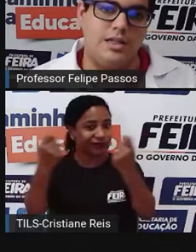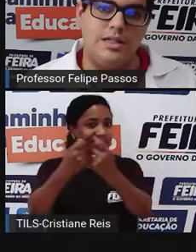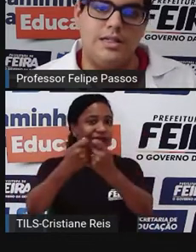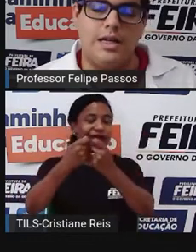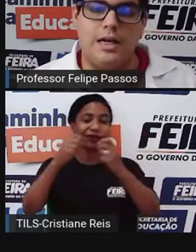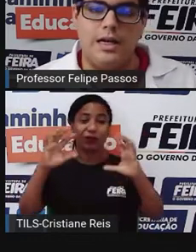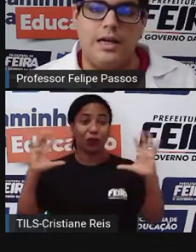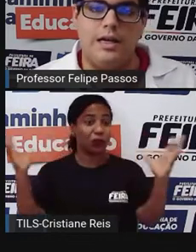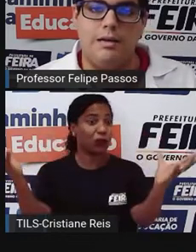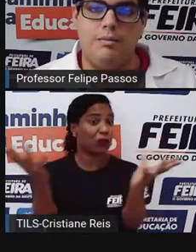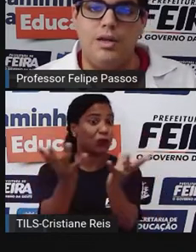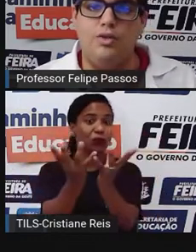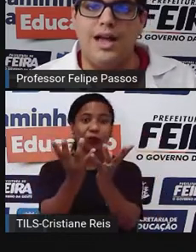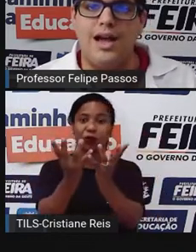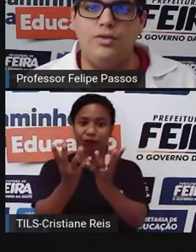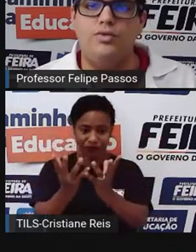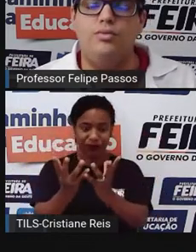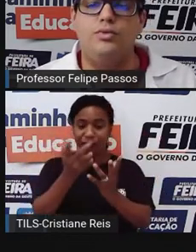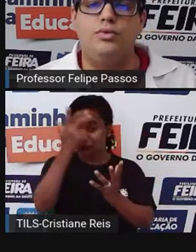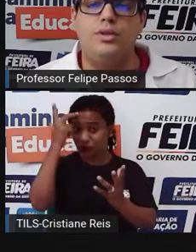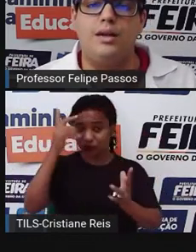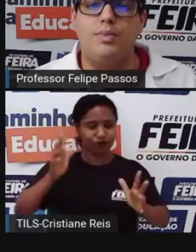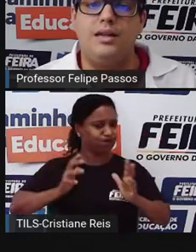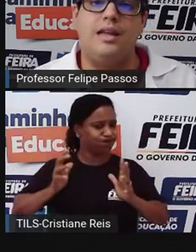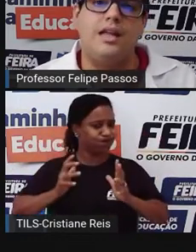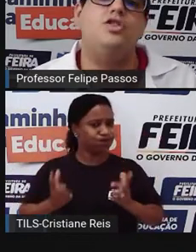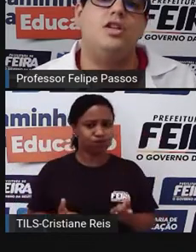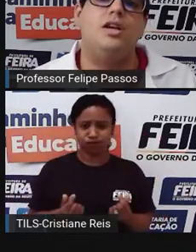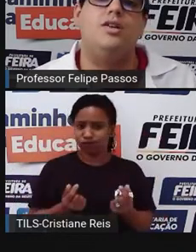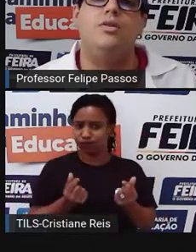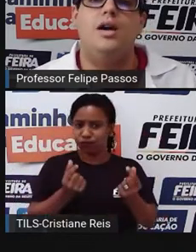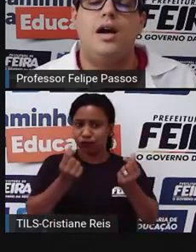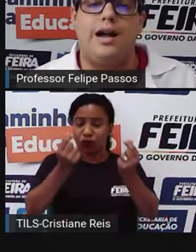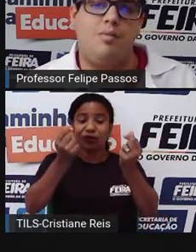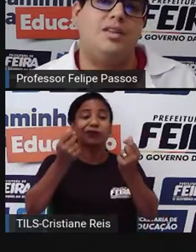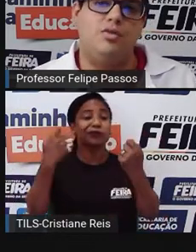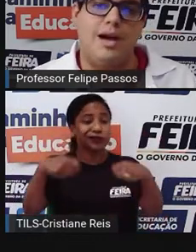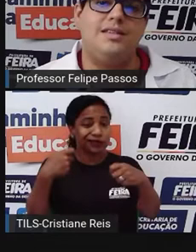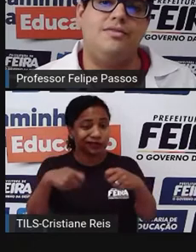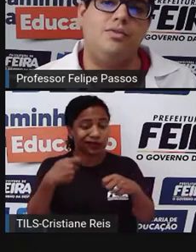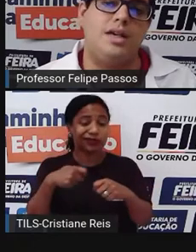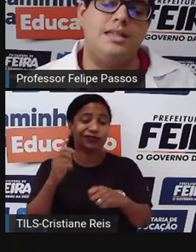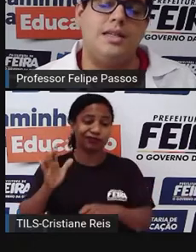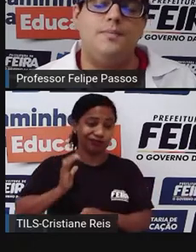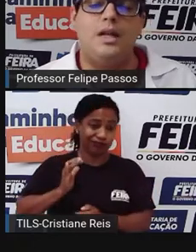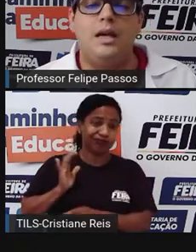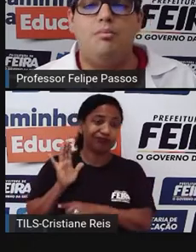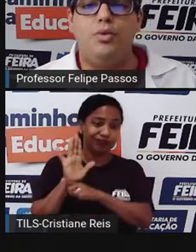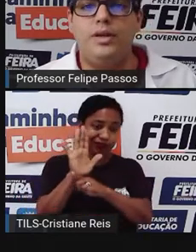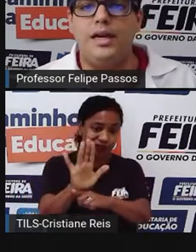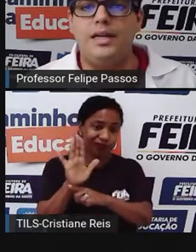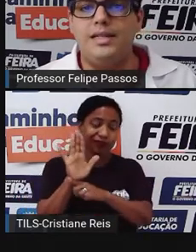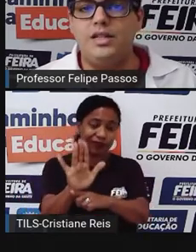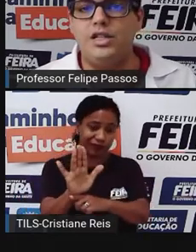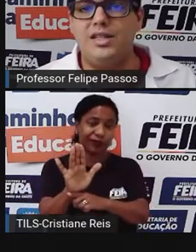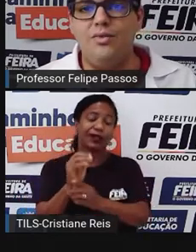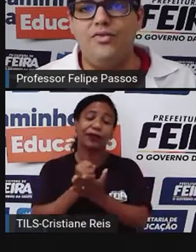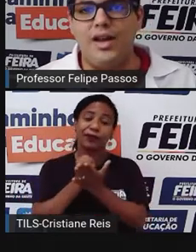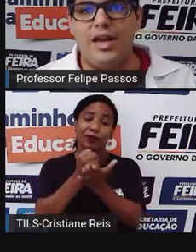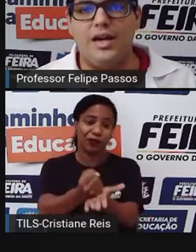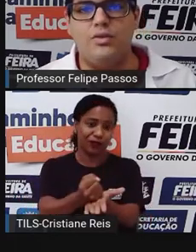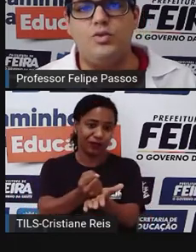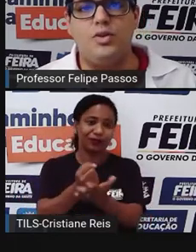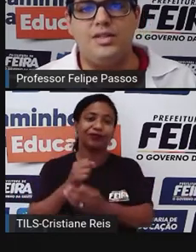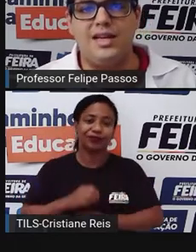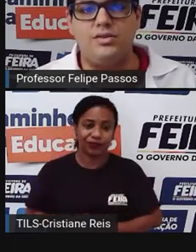grandes milionários do mundo. Quem tem dinheiro acaba tendo mais influência, porque se a gente não